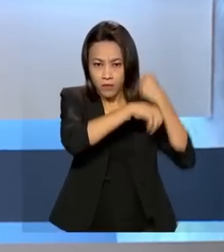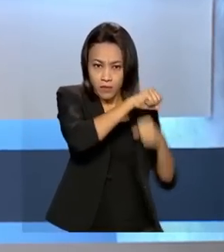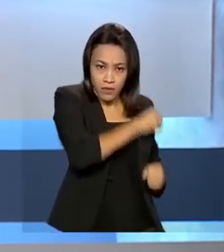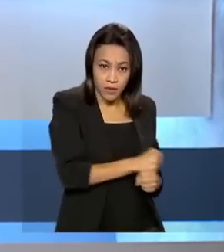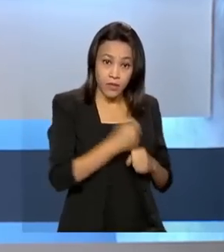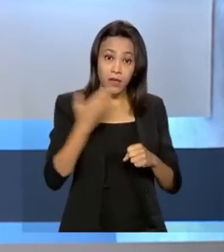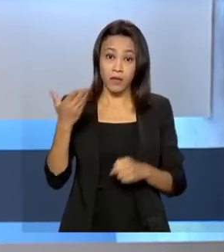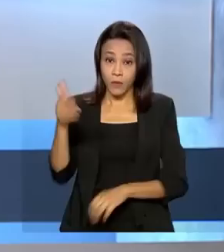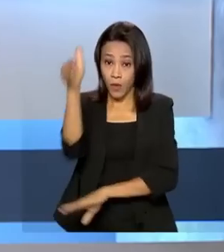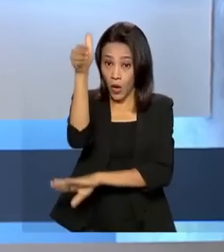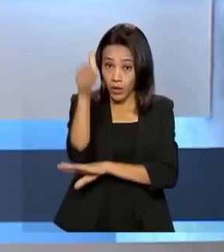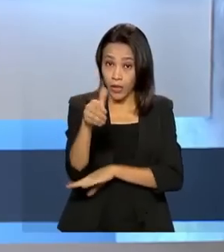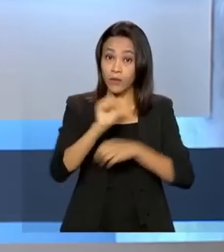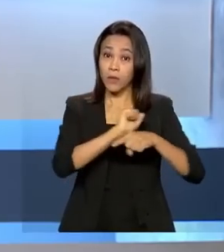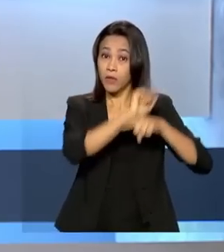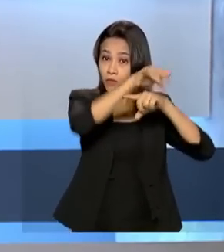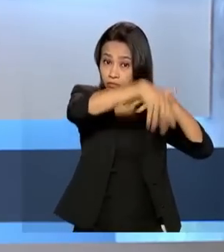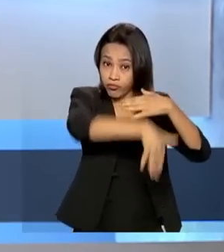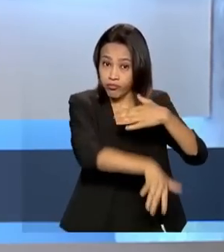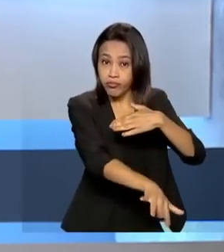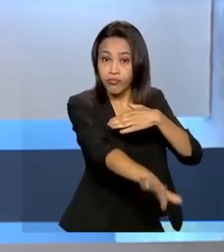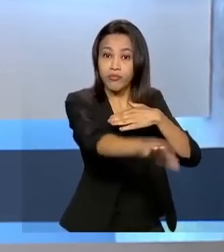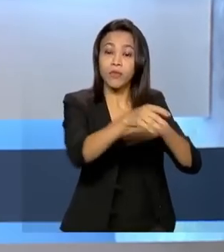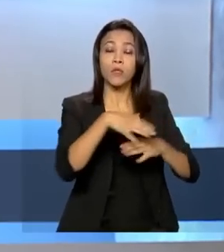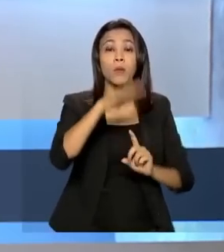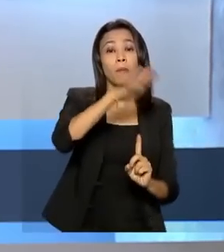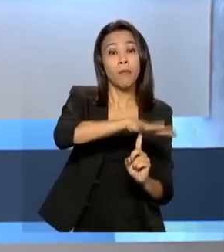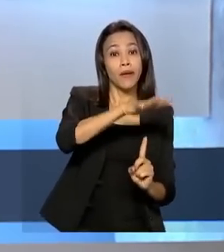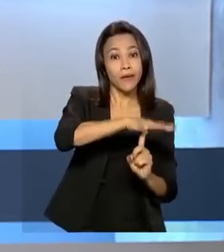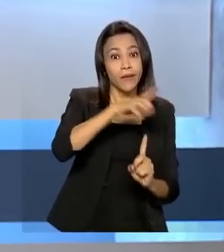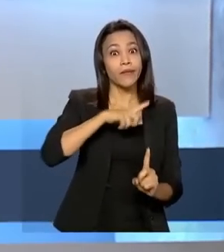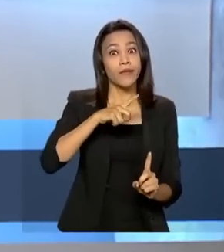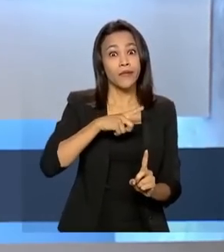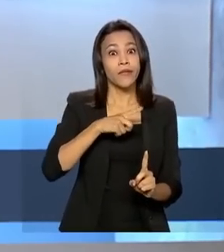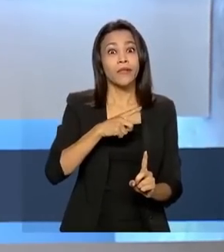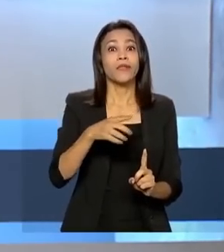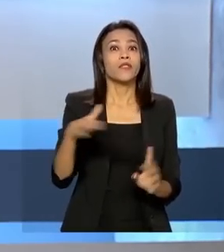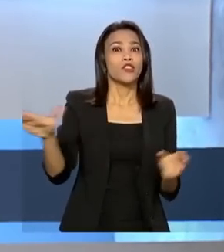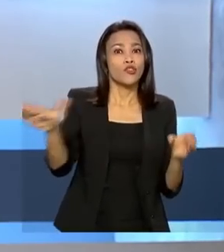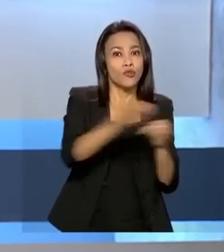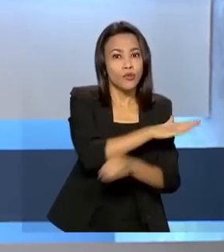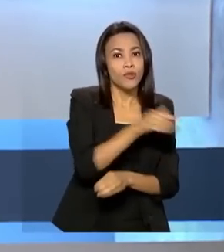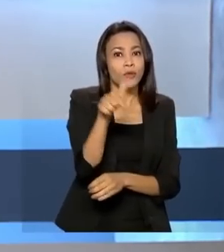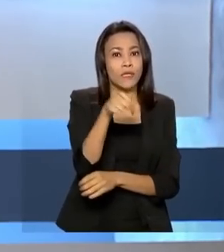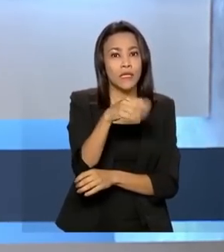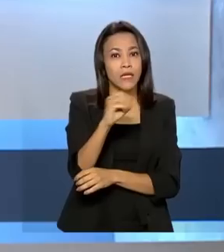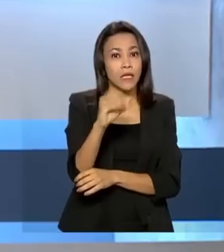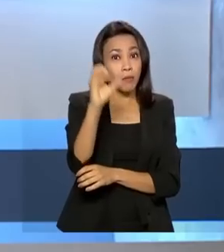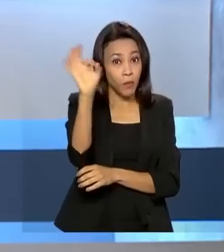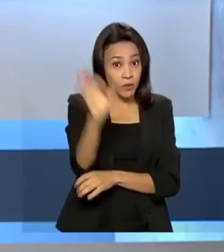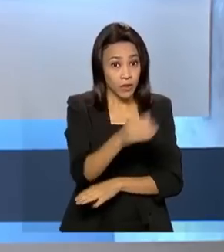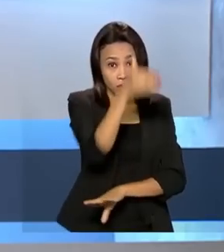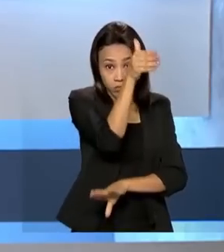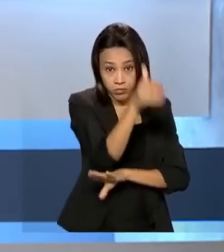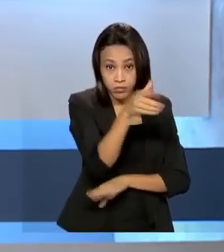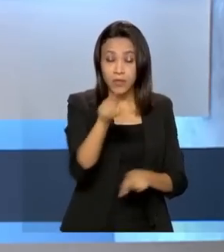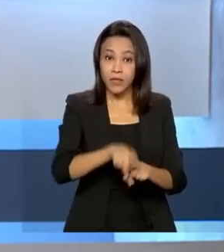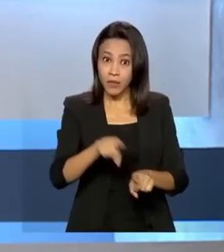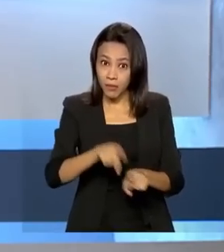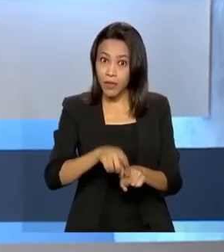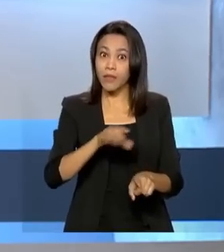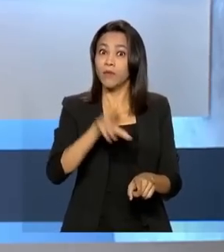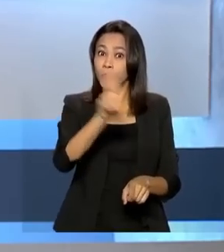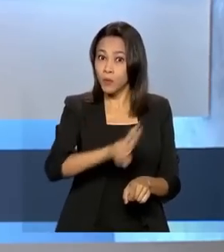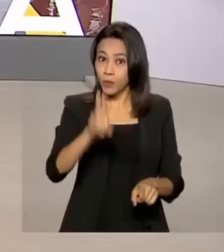Iguaçu, no Paraná, já tem ocupação de mais de 70%. Também está previsto aumento no transporte